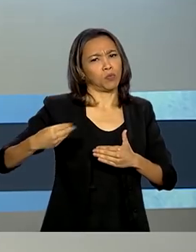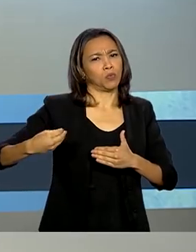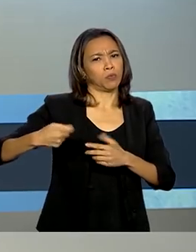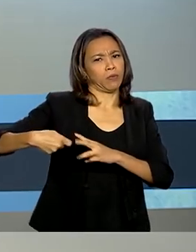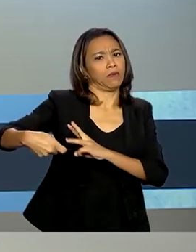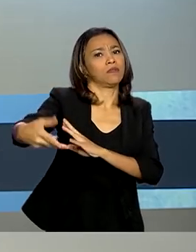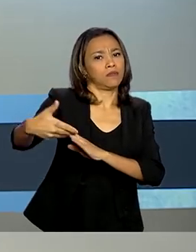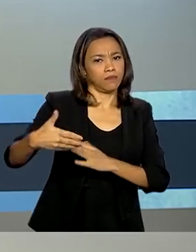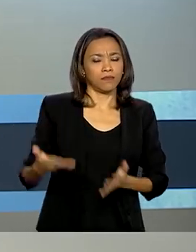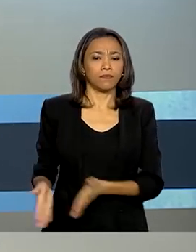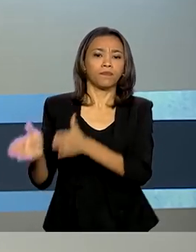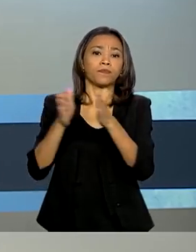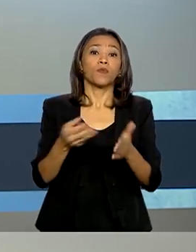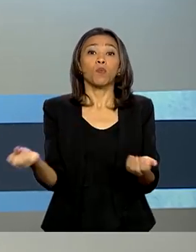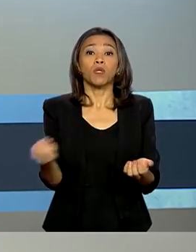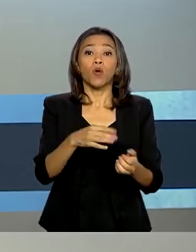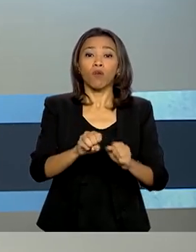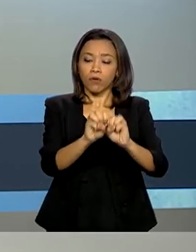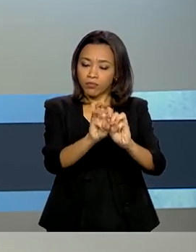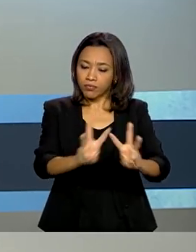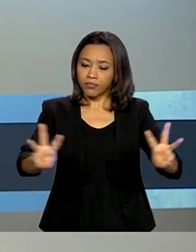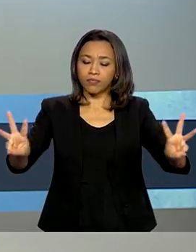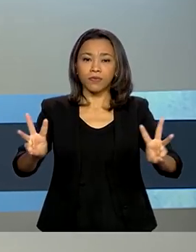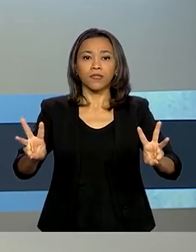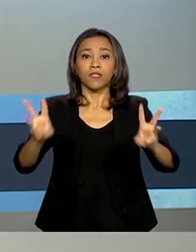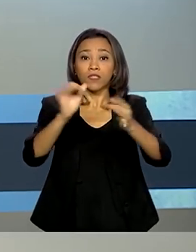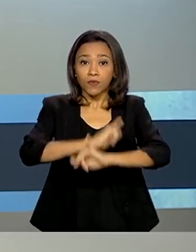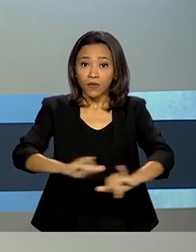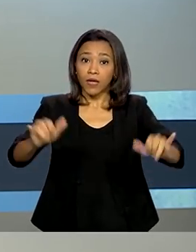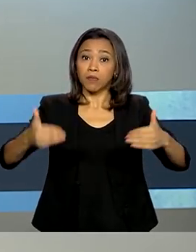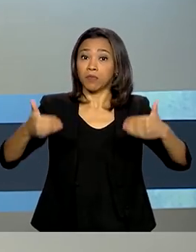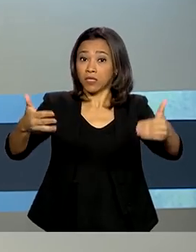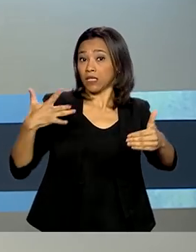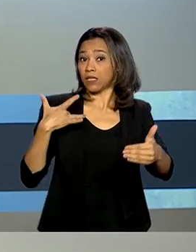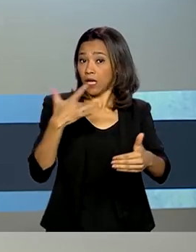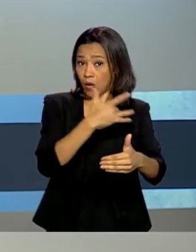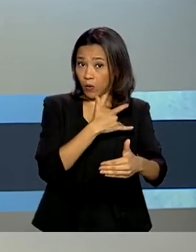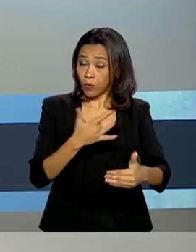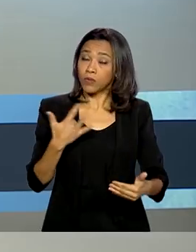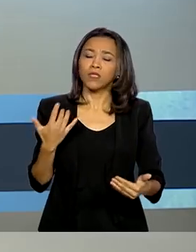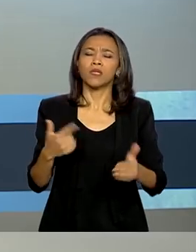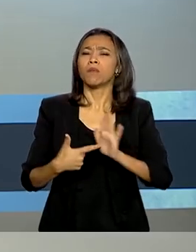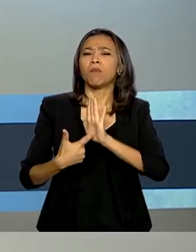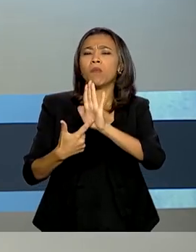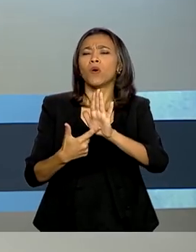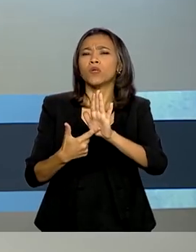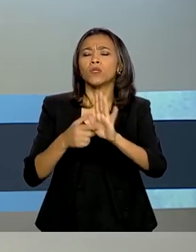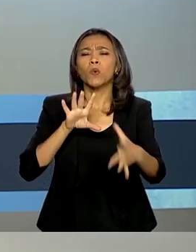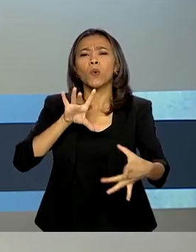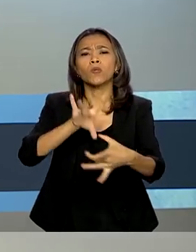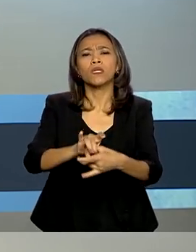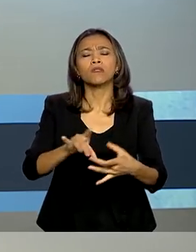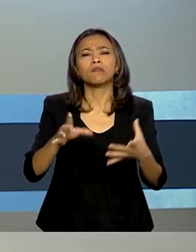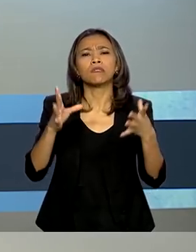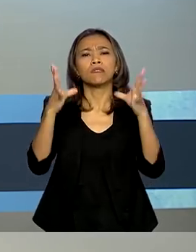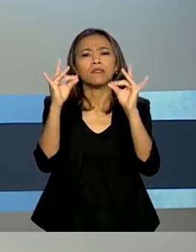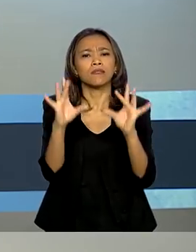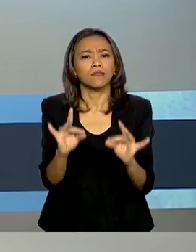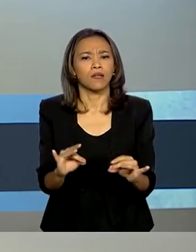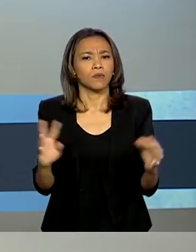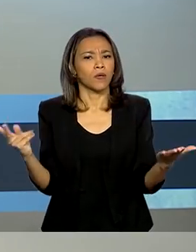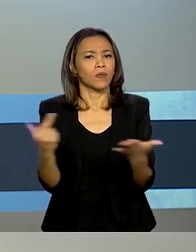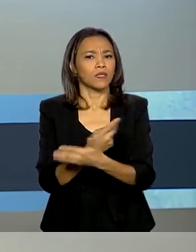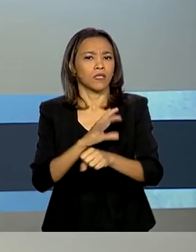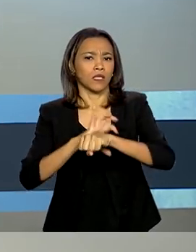Uma nova plataforma lançada pelo Ministério da Saúde mostra o cenário detalhado da situação da Covid-19 no Brasil.